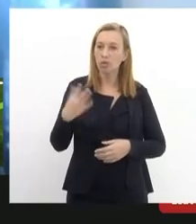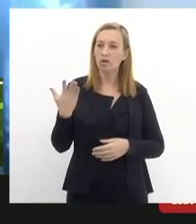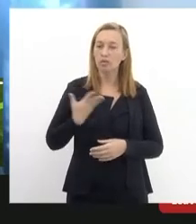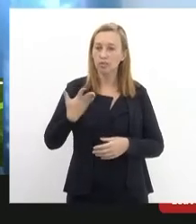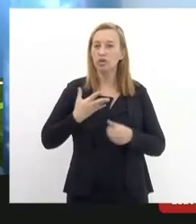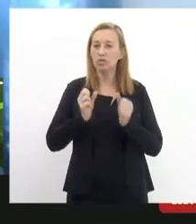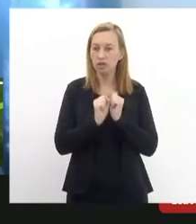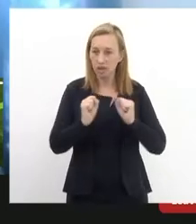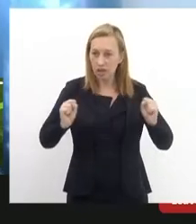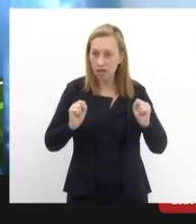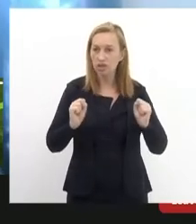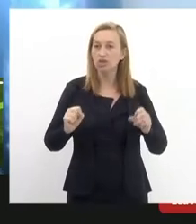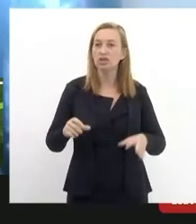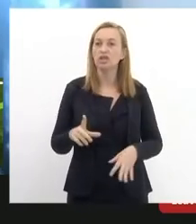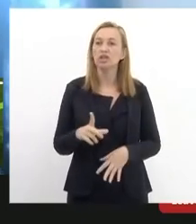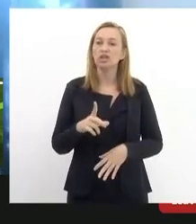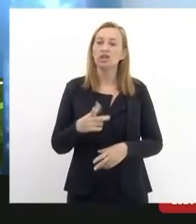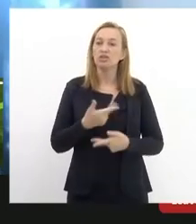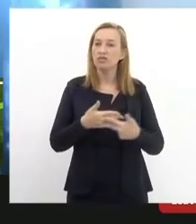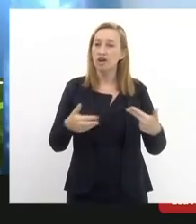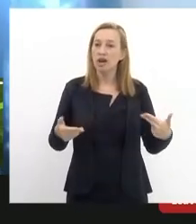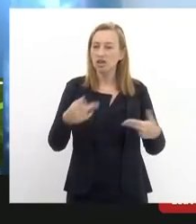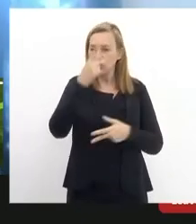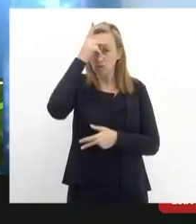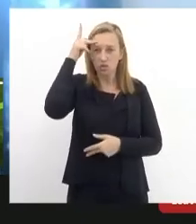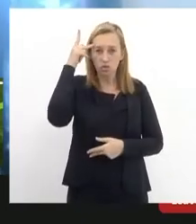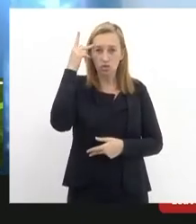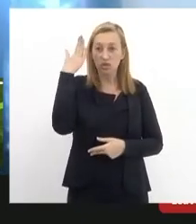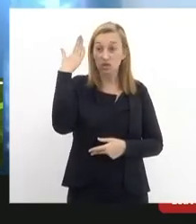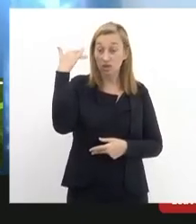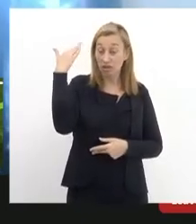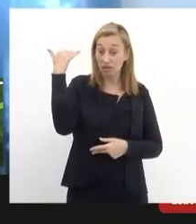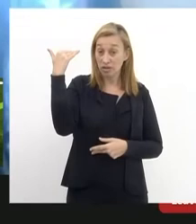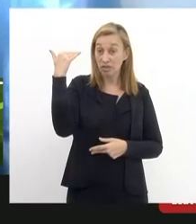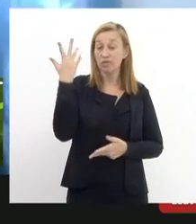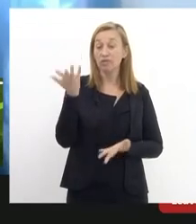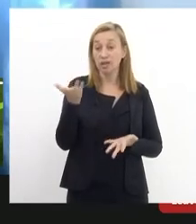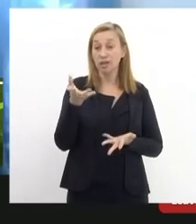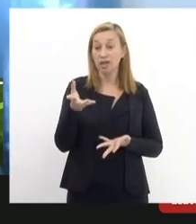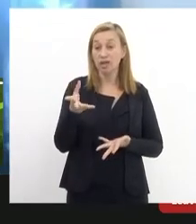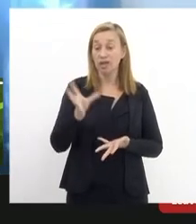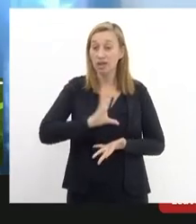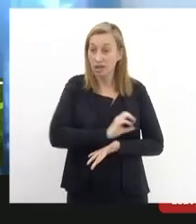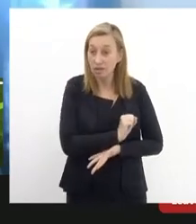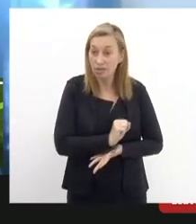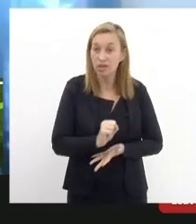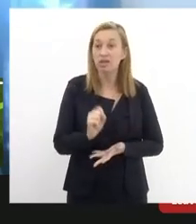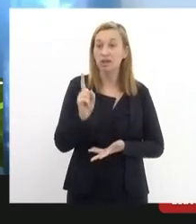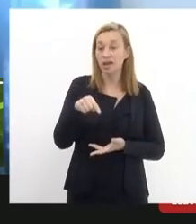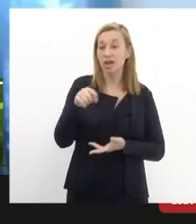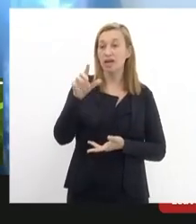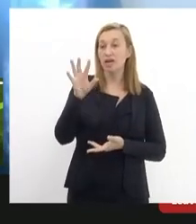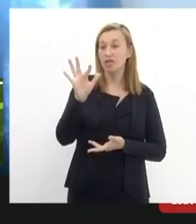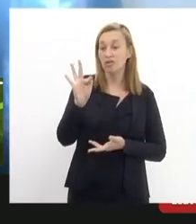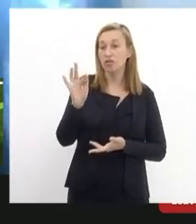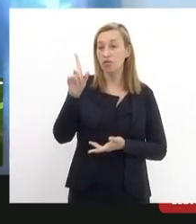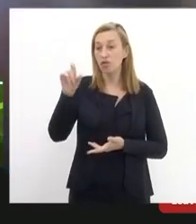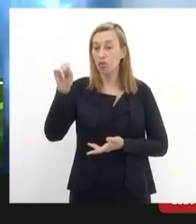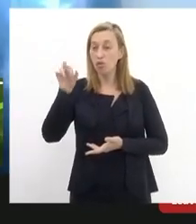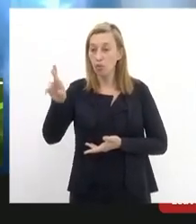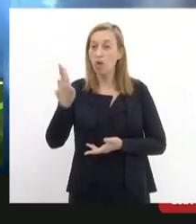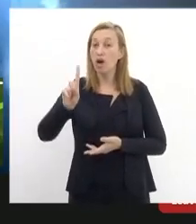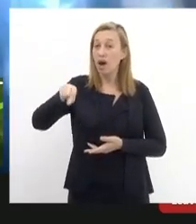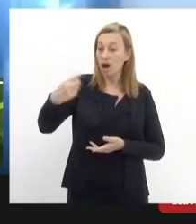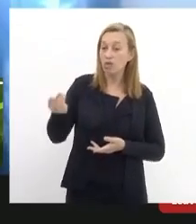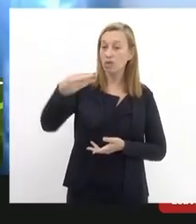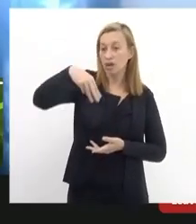nós temos no mandato várias pessoas que são fãs do Reimão uma delas é a Flor a outra é a Monique Sá que estava